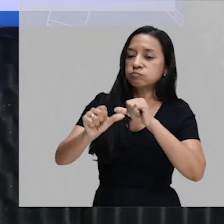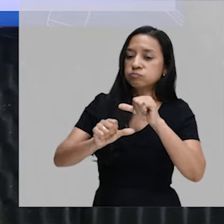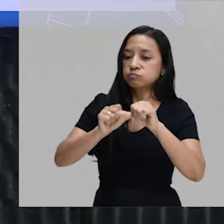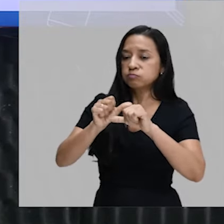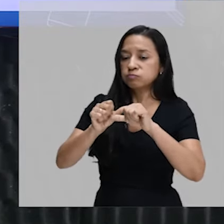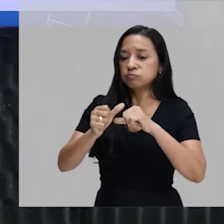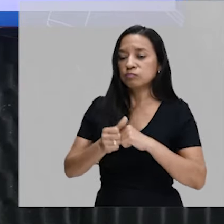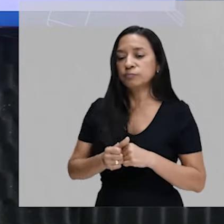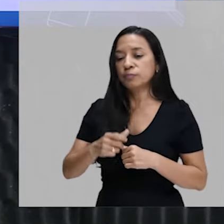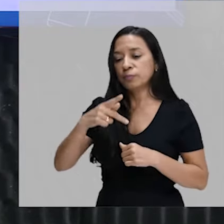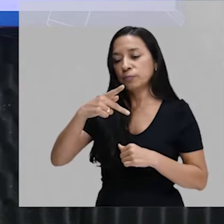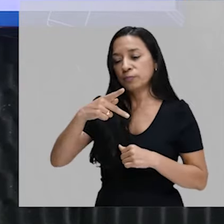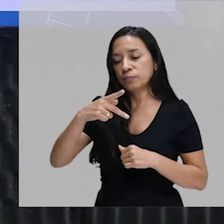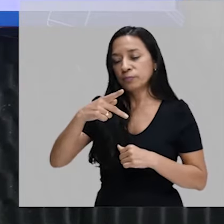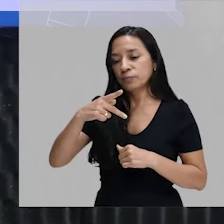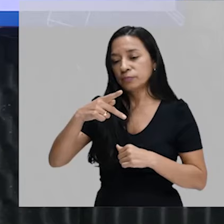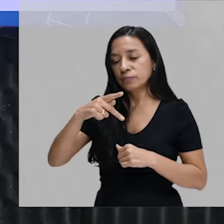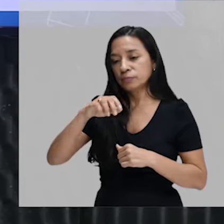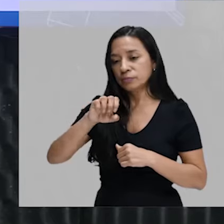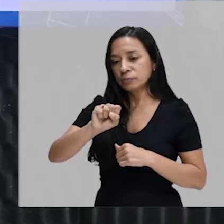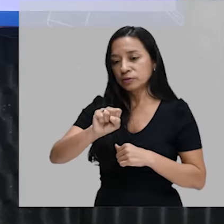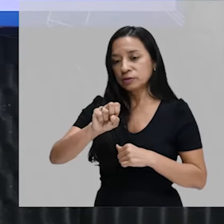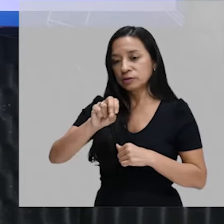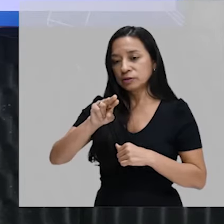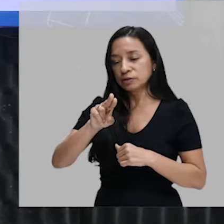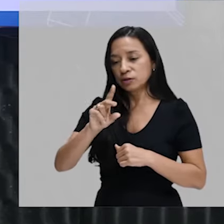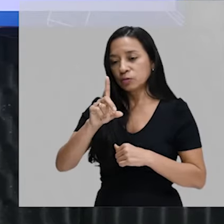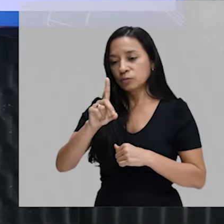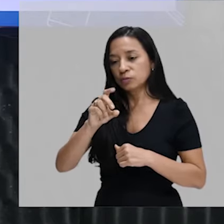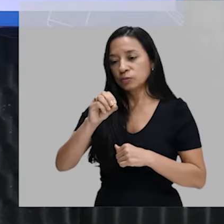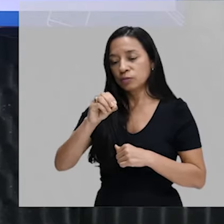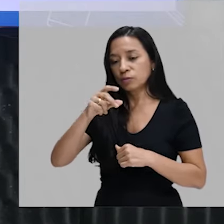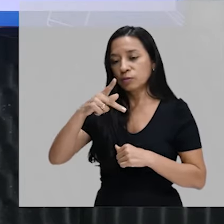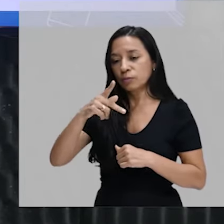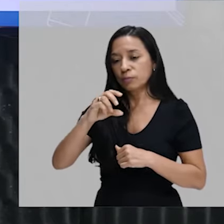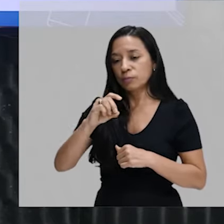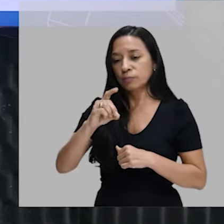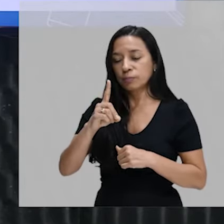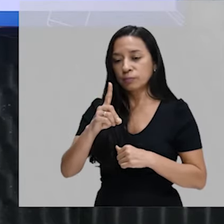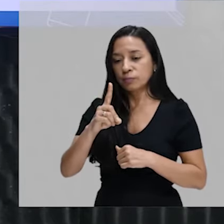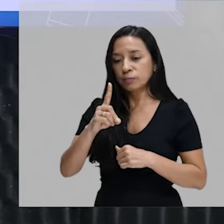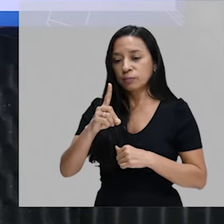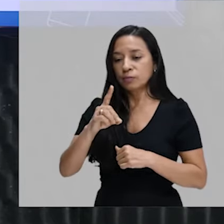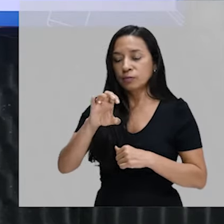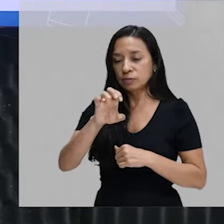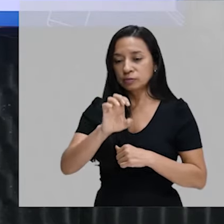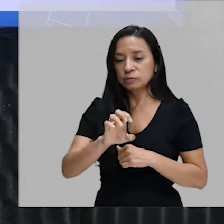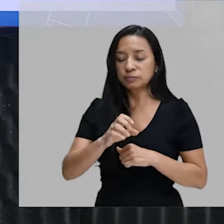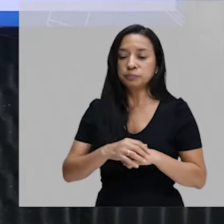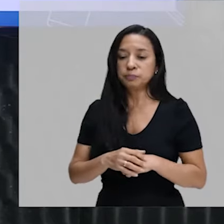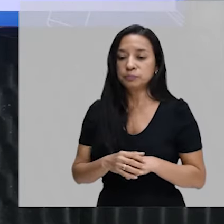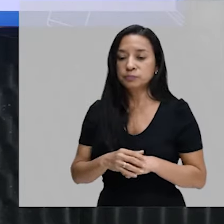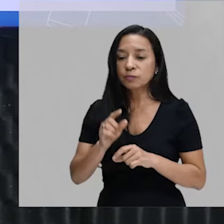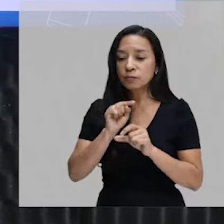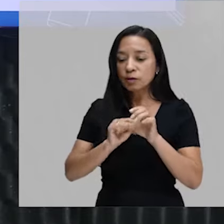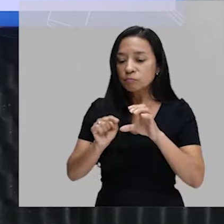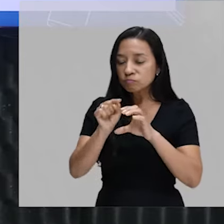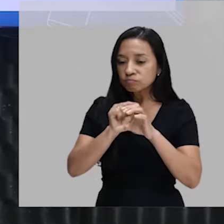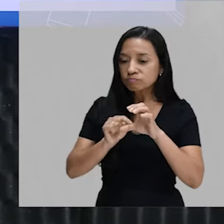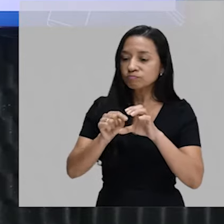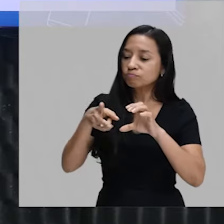pseudópode. Ou seja, pseudópode são emissões do citoplasma na direção do corpo que vai ser